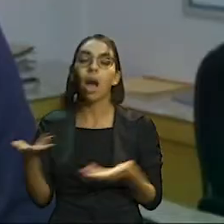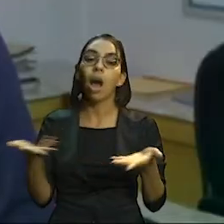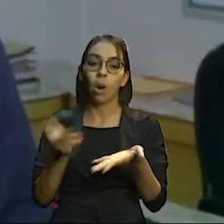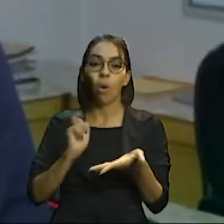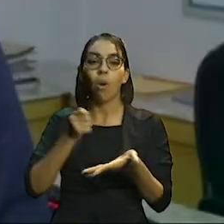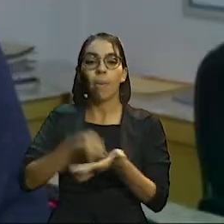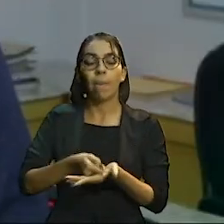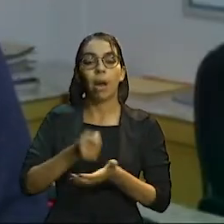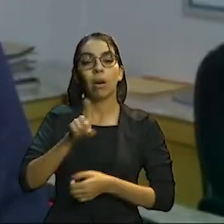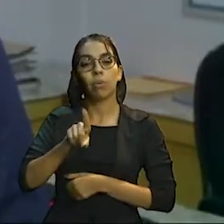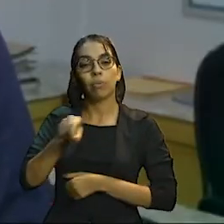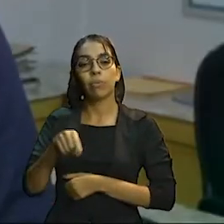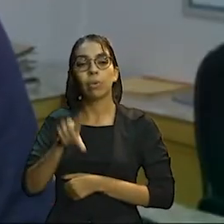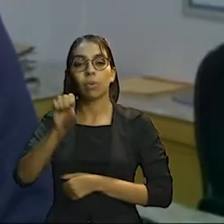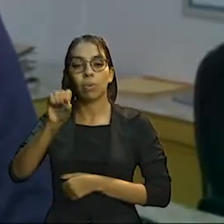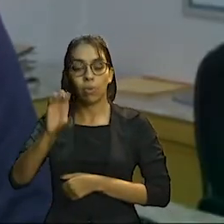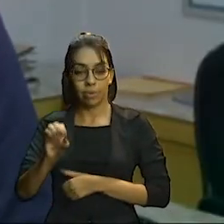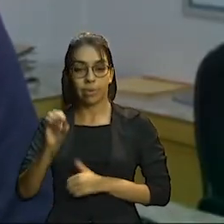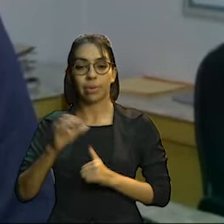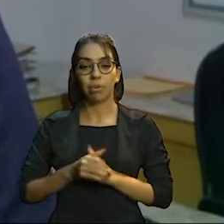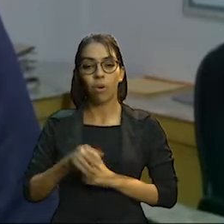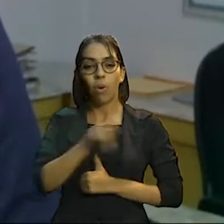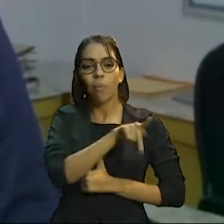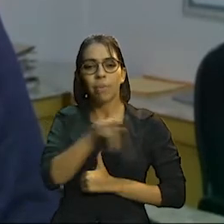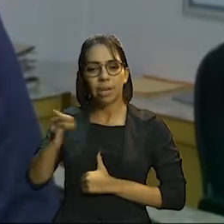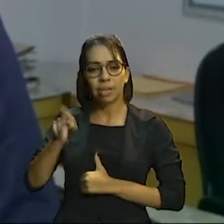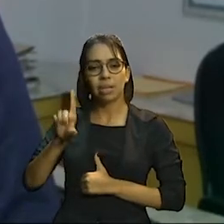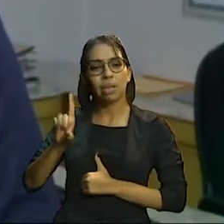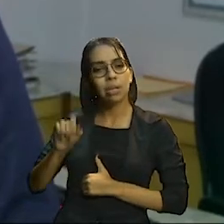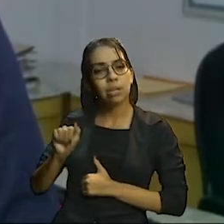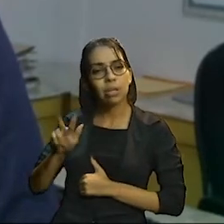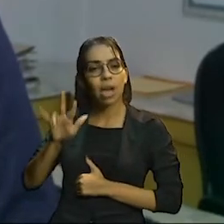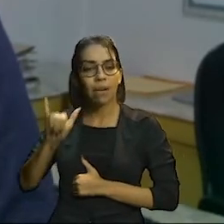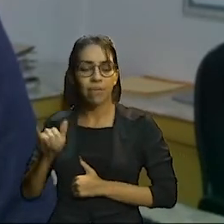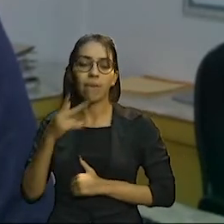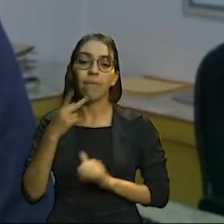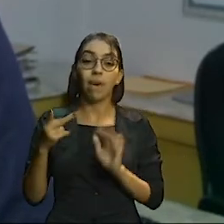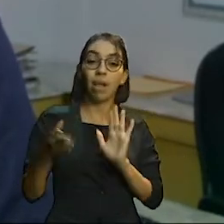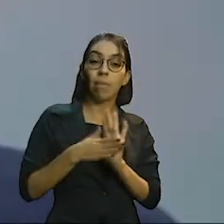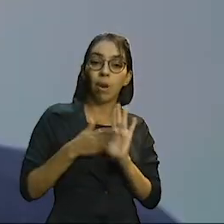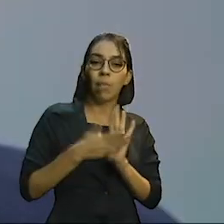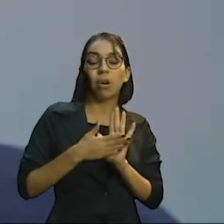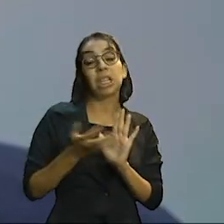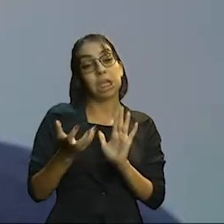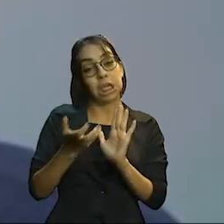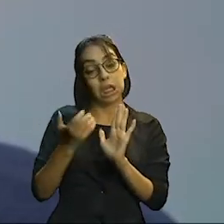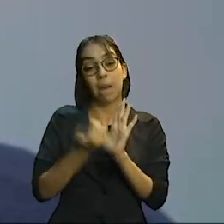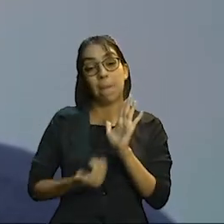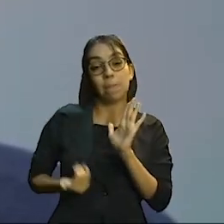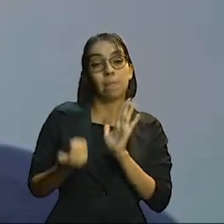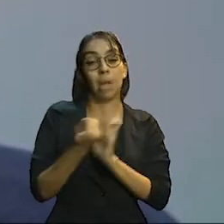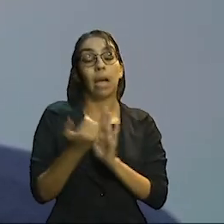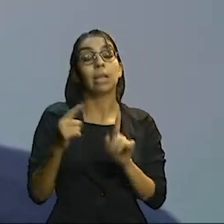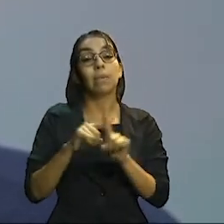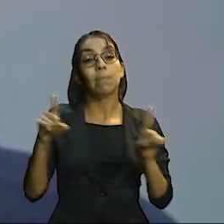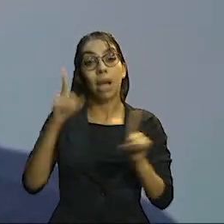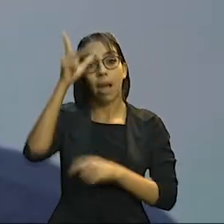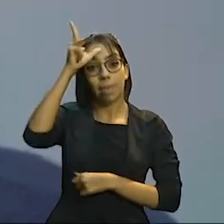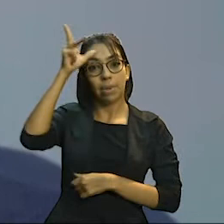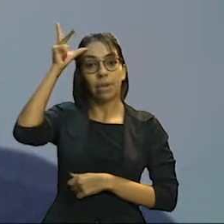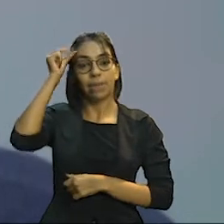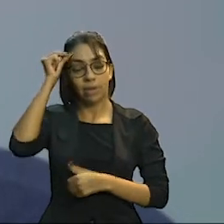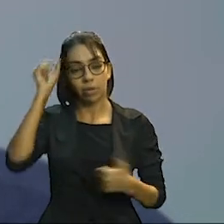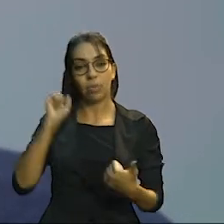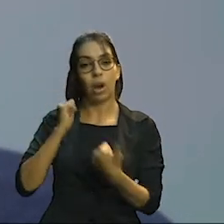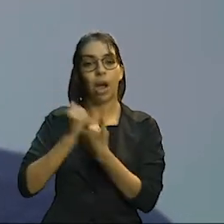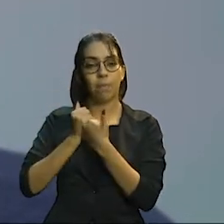Segundo o presidente da Etufor, Davi Bezerra, a proposta inicial previa um aumento maior. Mas um aporte da Prefeitura Municipal